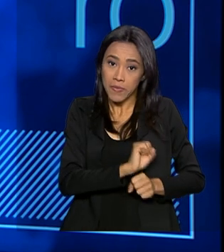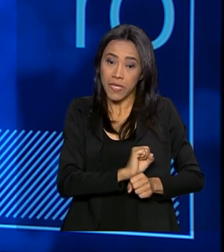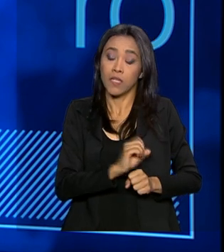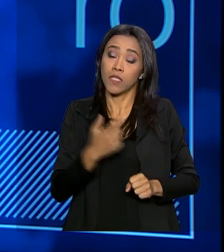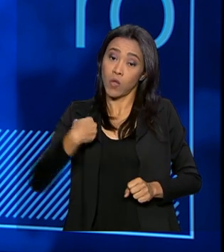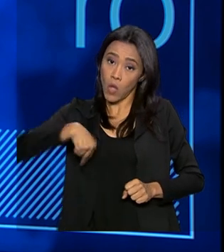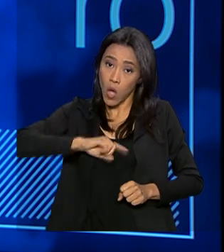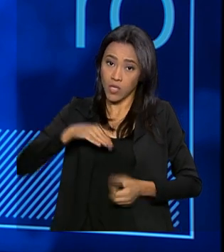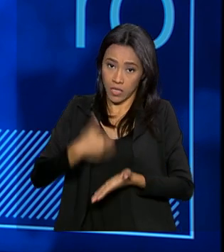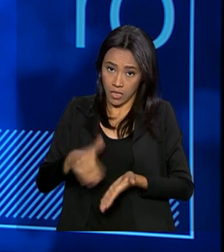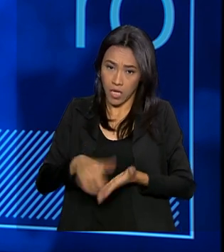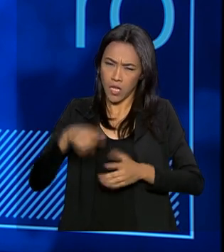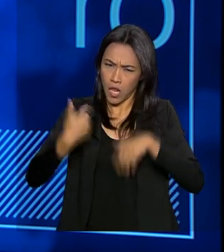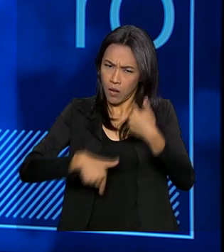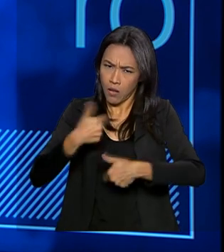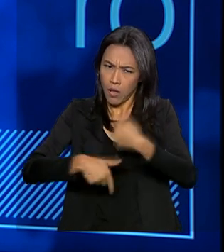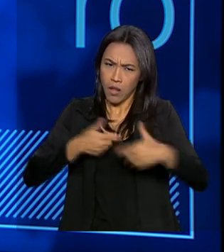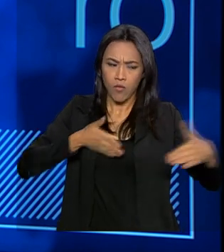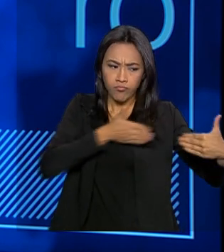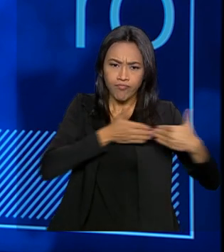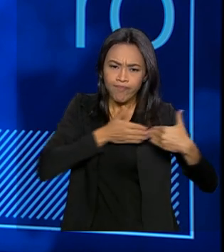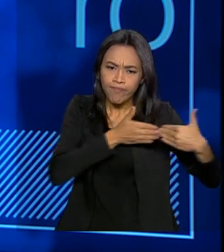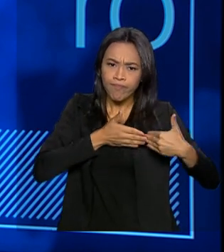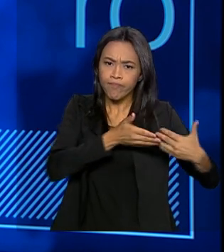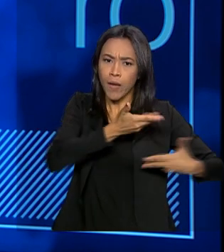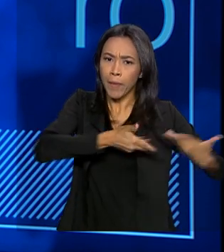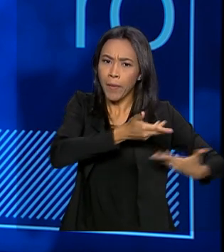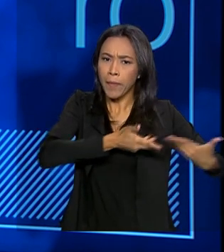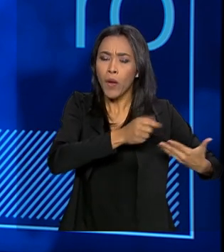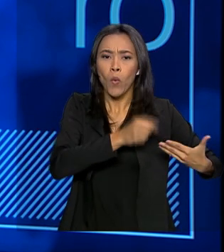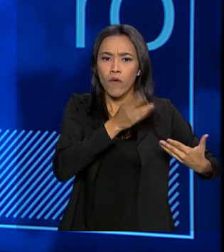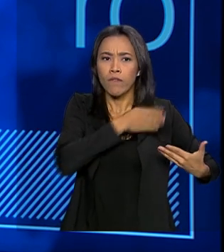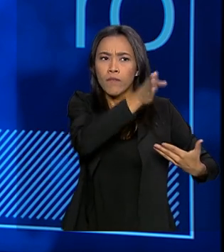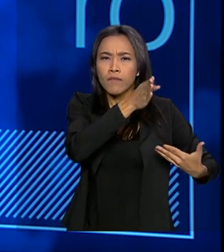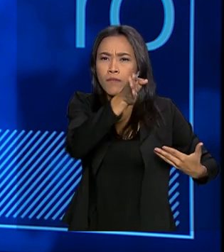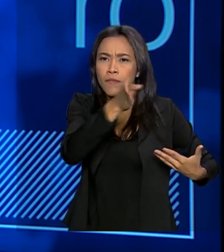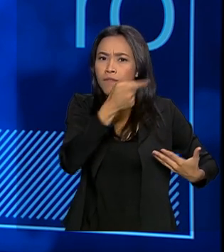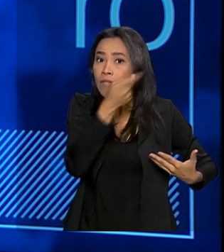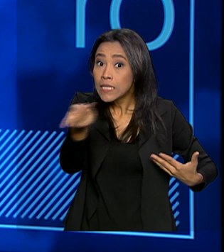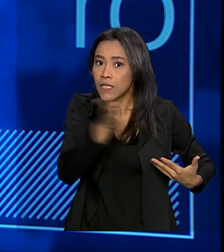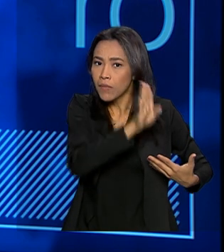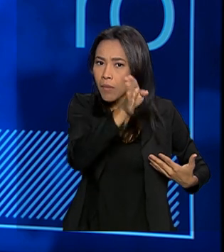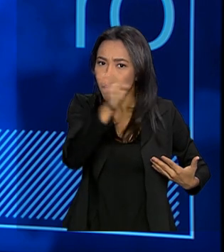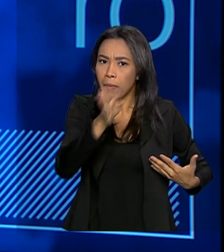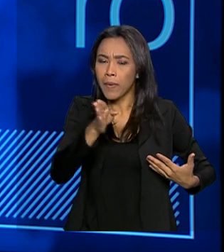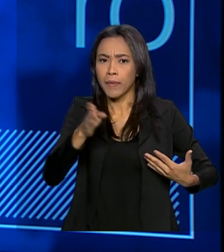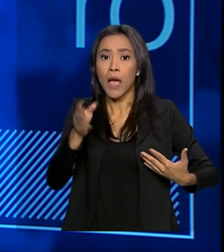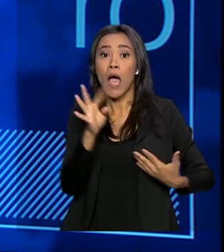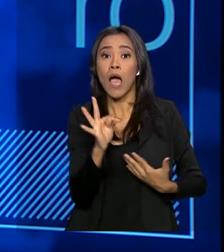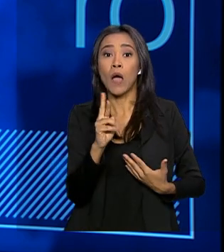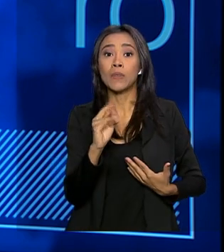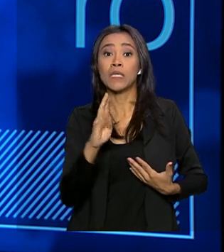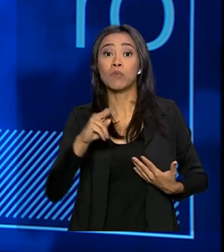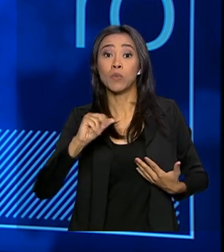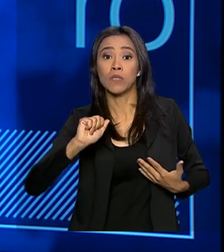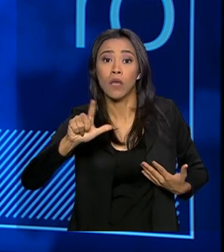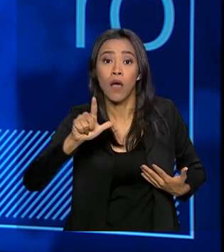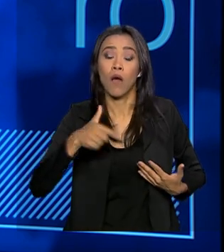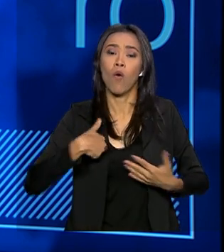Então, nós estamos trabalhando junto ao Poder Judiciário, fazendo visitas institucionais aos tribunais, conversando com